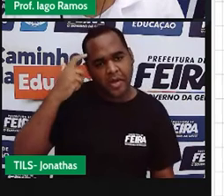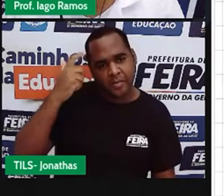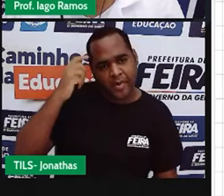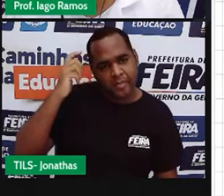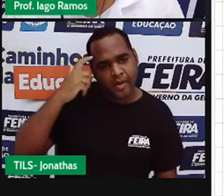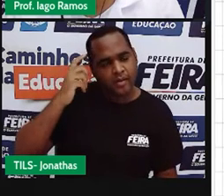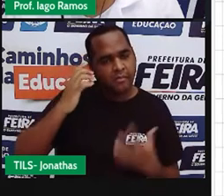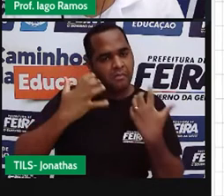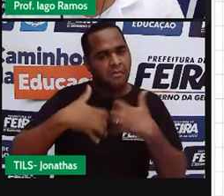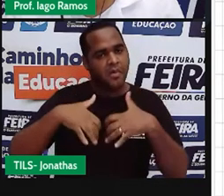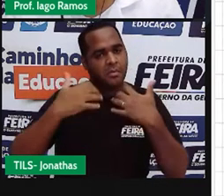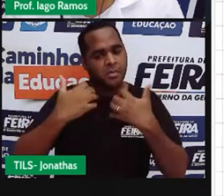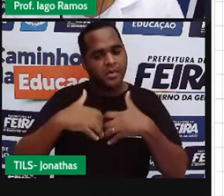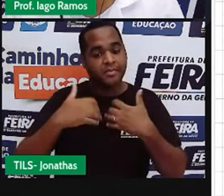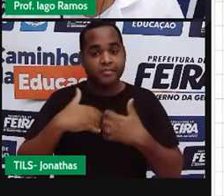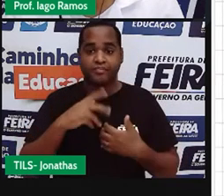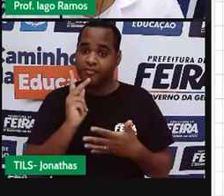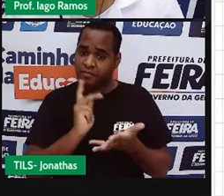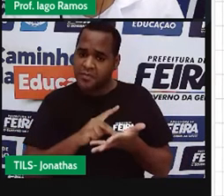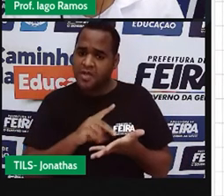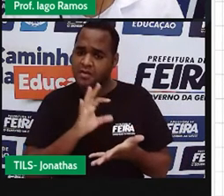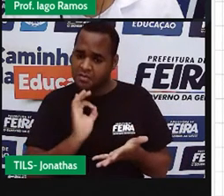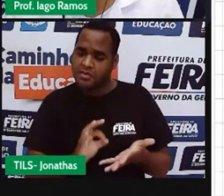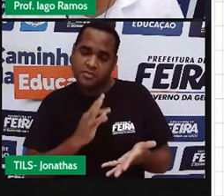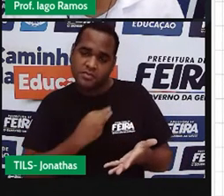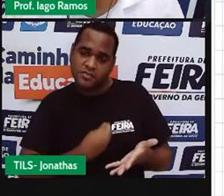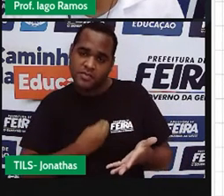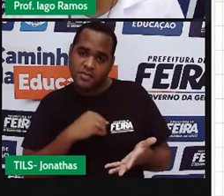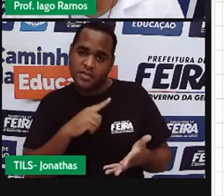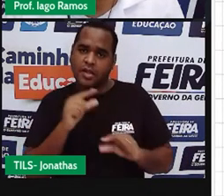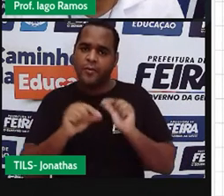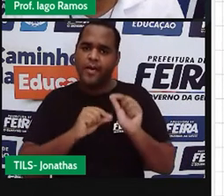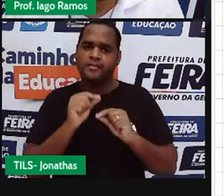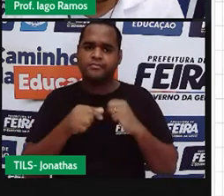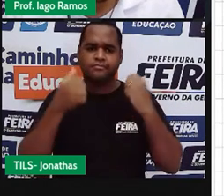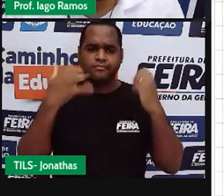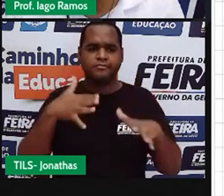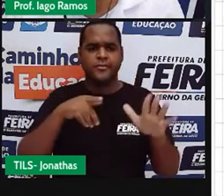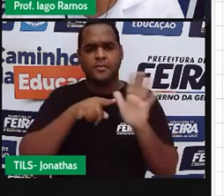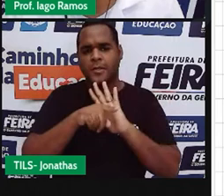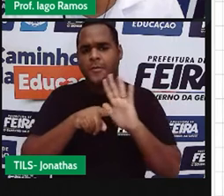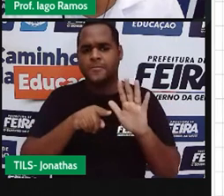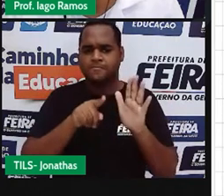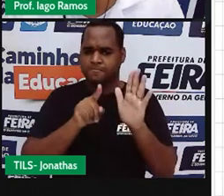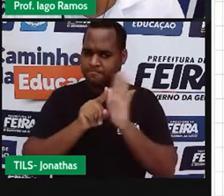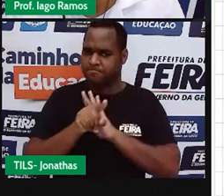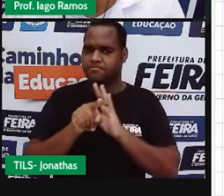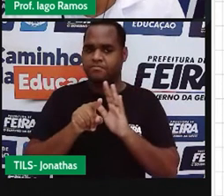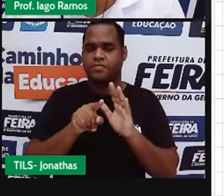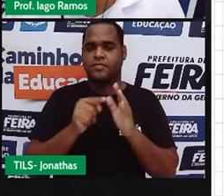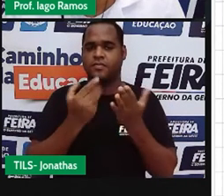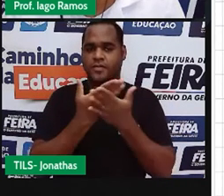Exatamente, galera. Exatamente. Aí eu lhe pergunto. Eu lhe pergunto.